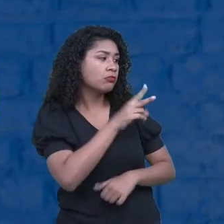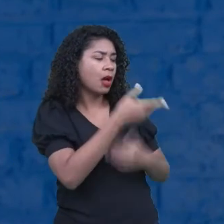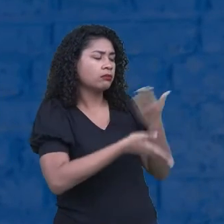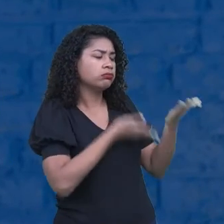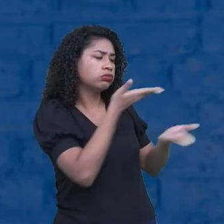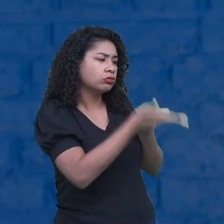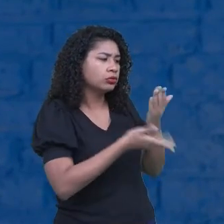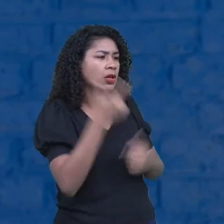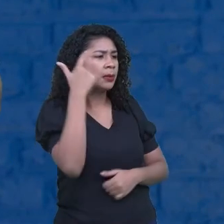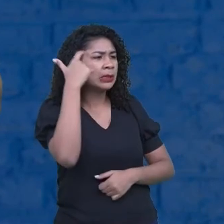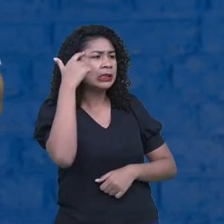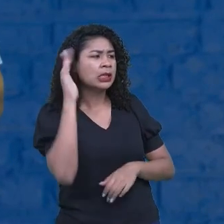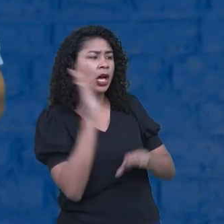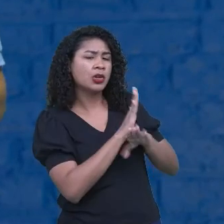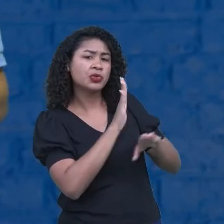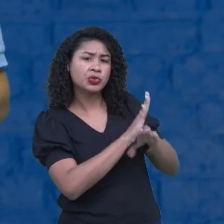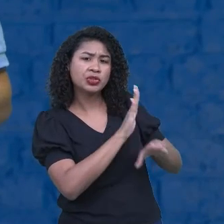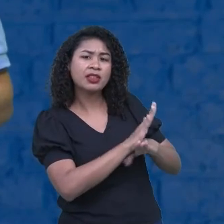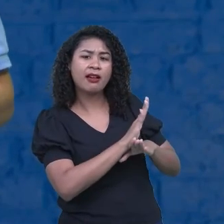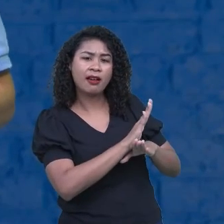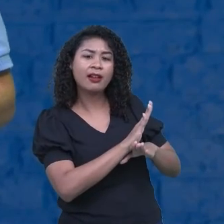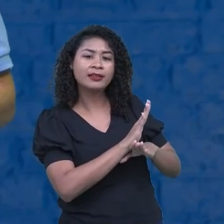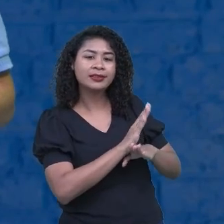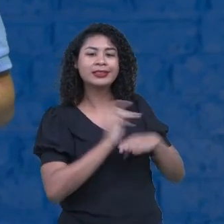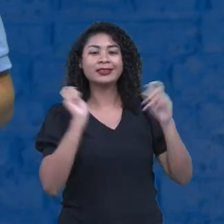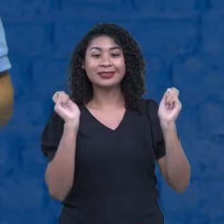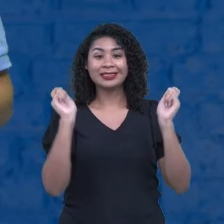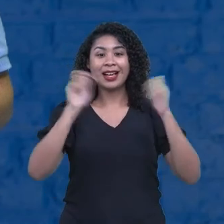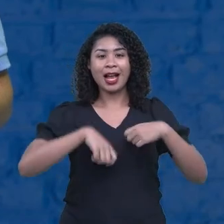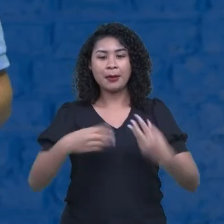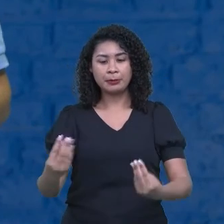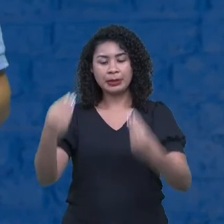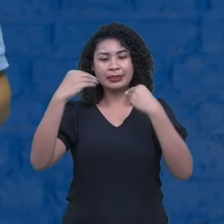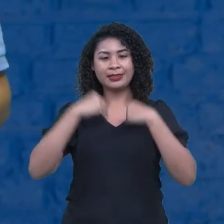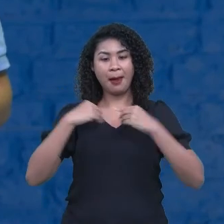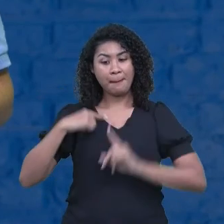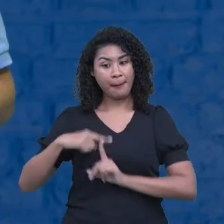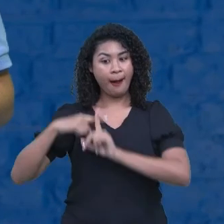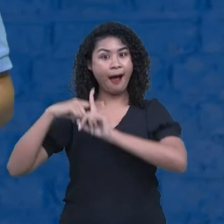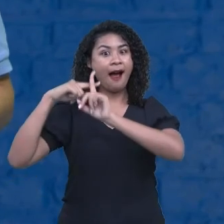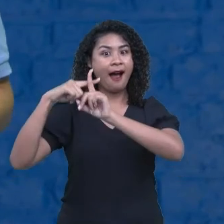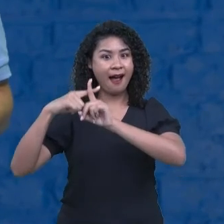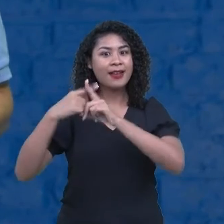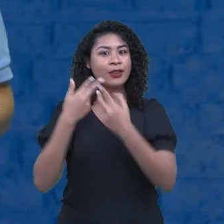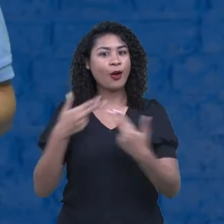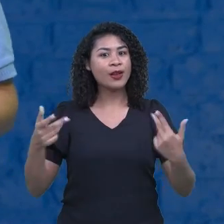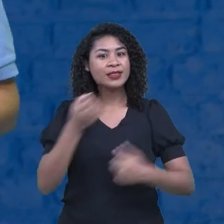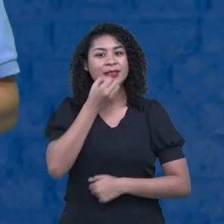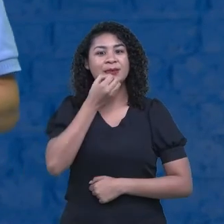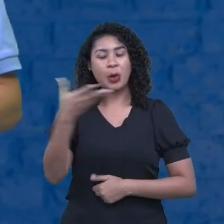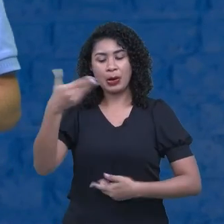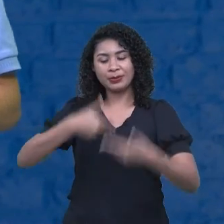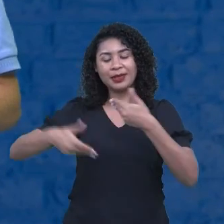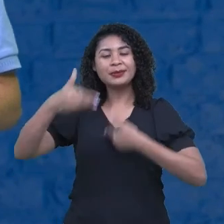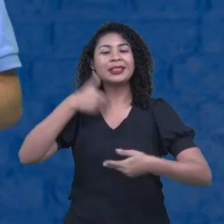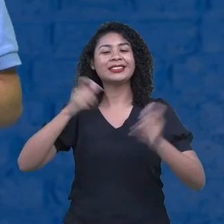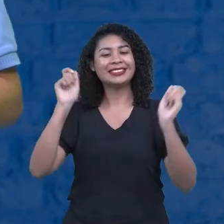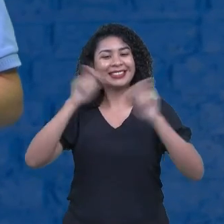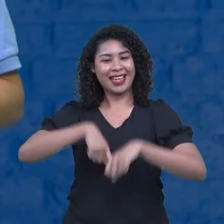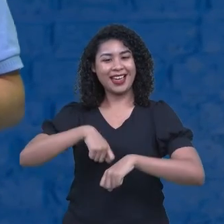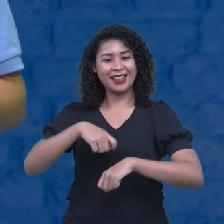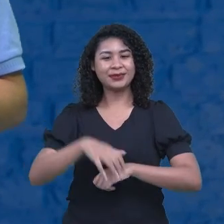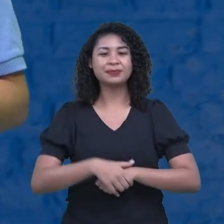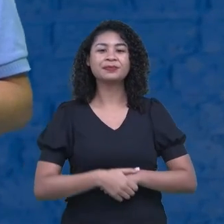pensa no outro, ele vai trazer o quê? Benefícios, não só para você, mas para todos que estão à sua volta.